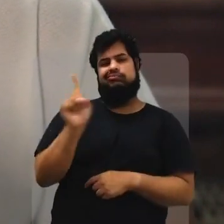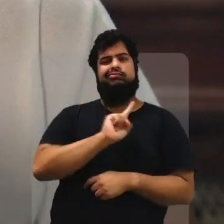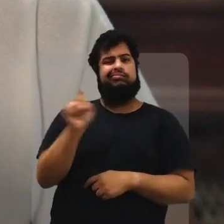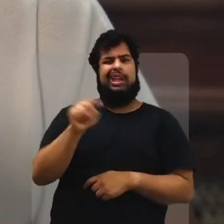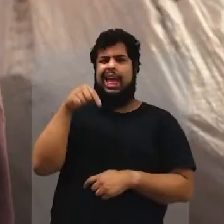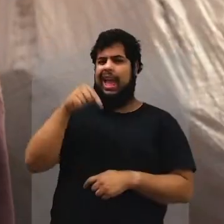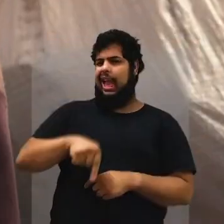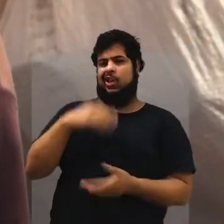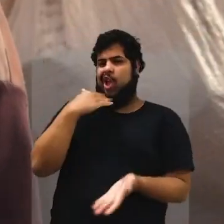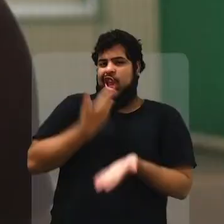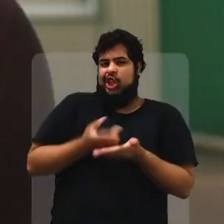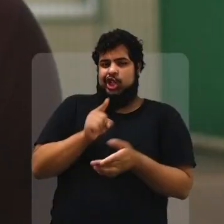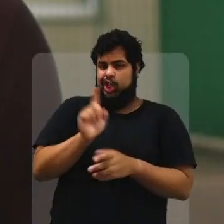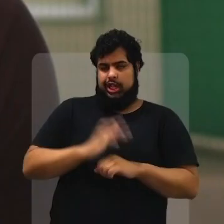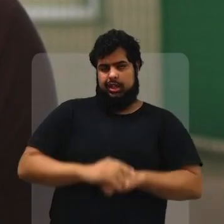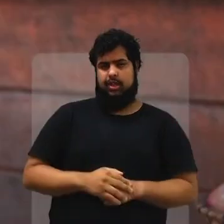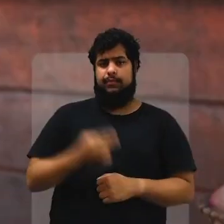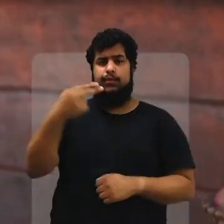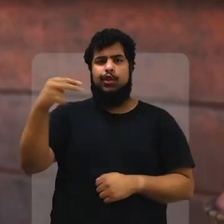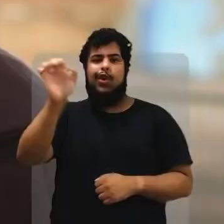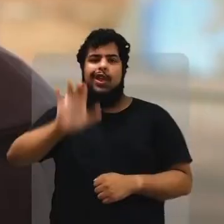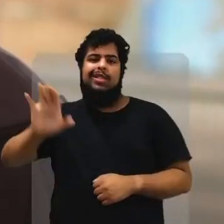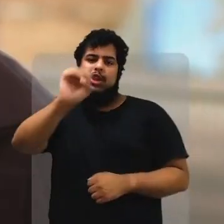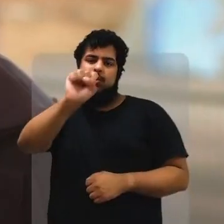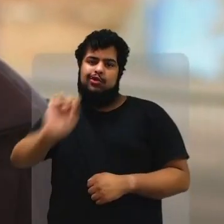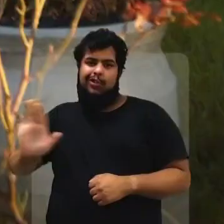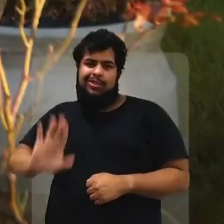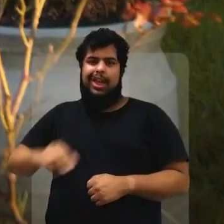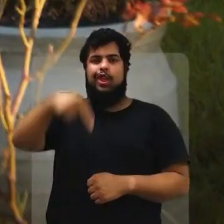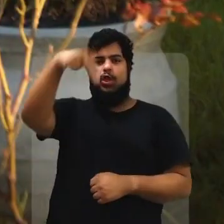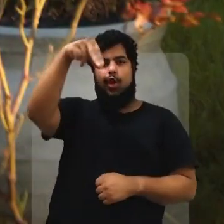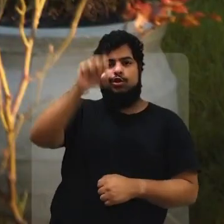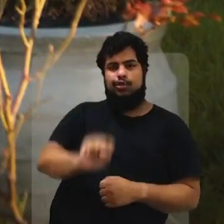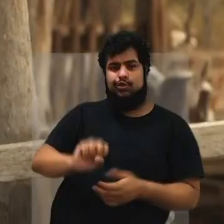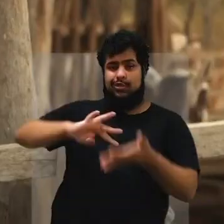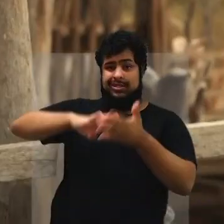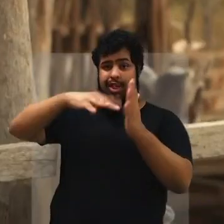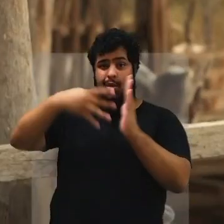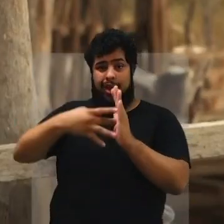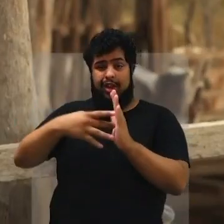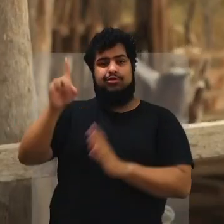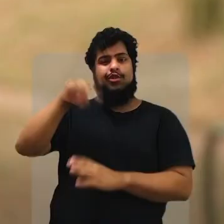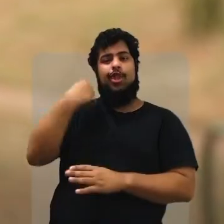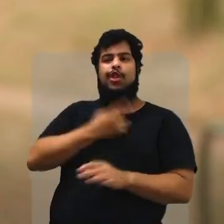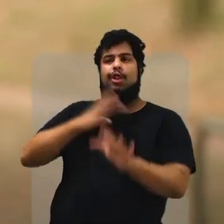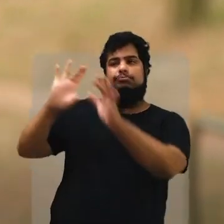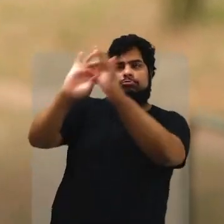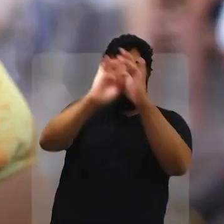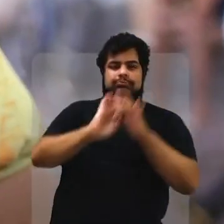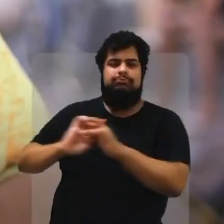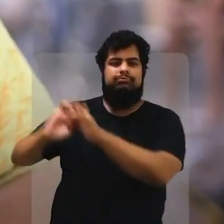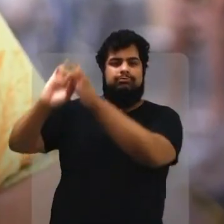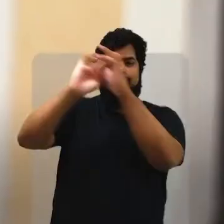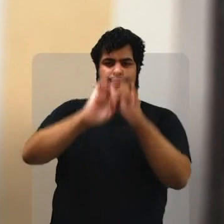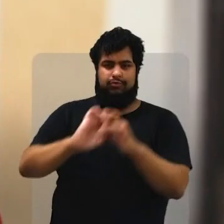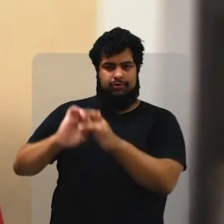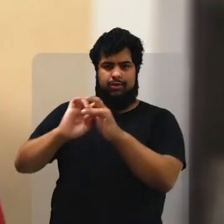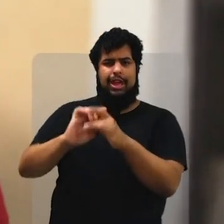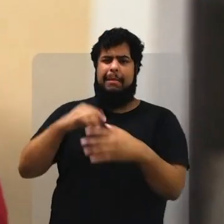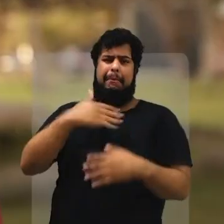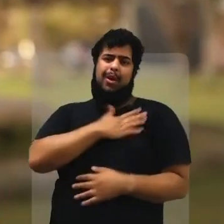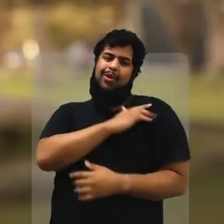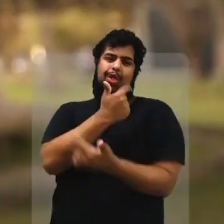Aqui não se cria, não. Nordeste, Sudeste, Norte, Centro-Oeste e Sul. Somos todos irmãos, uma só nação. Sem